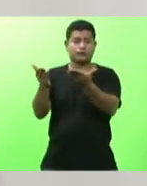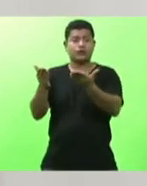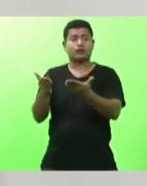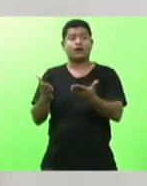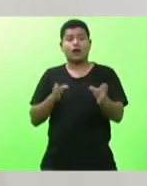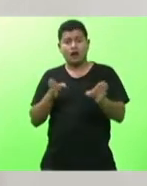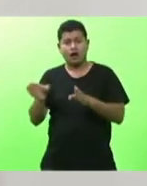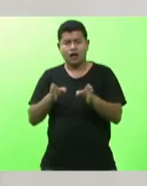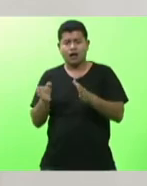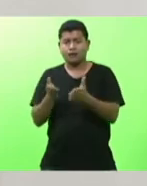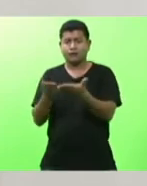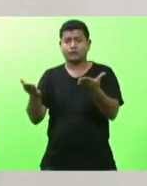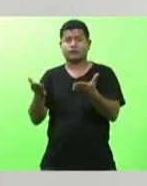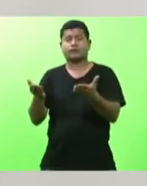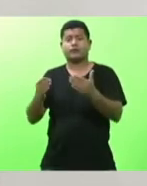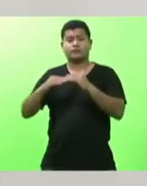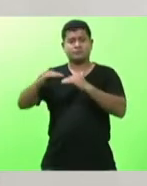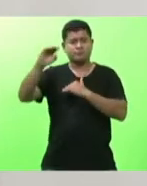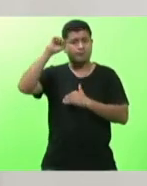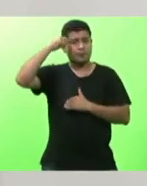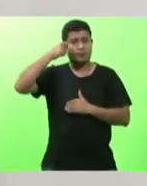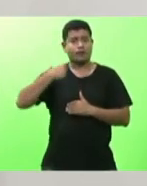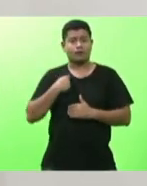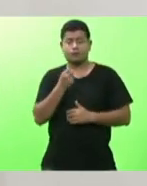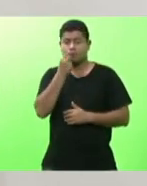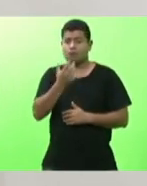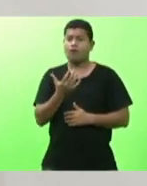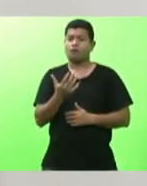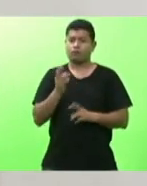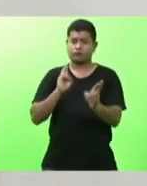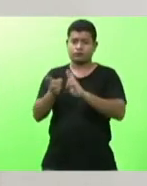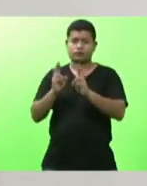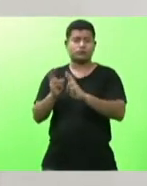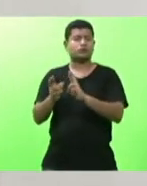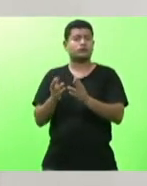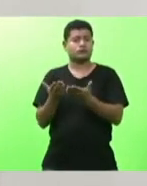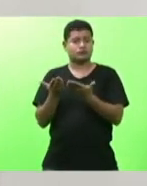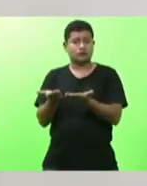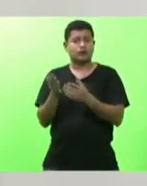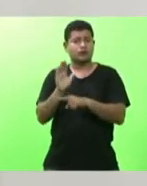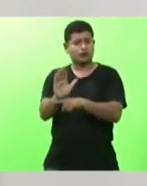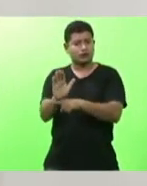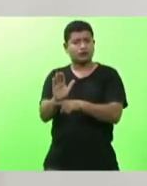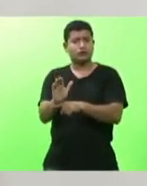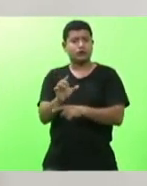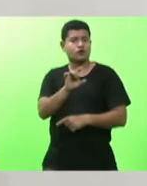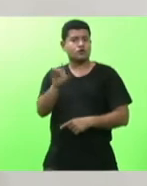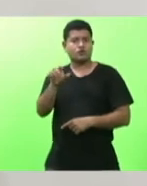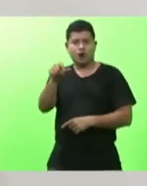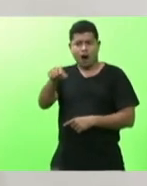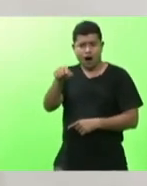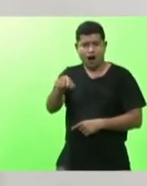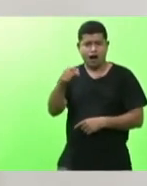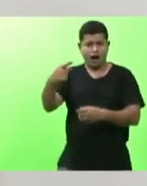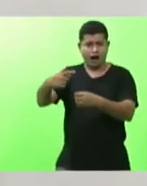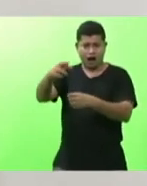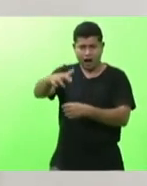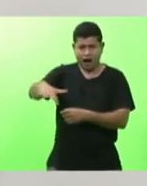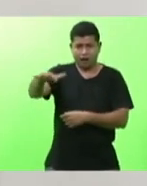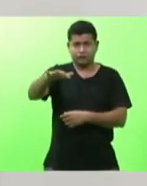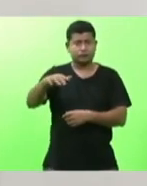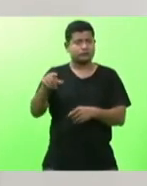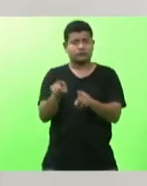da rodovia da imigração italiana será fundamental porque não beneficia somente a Zambuja a beneficia